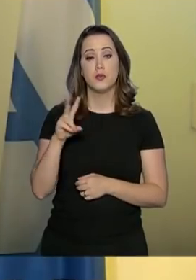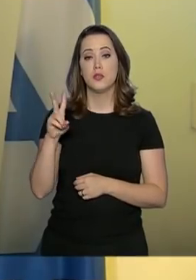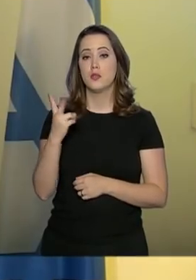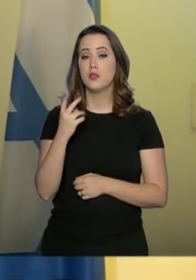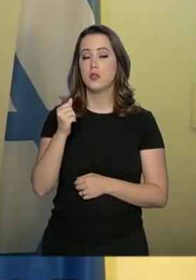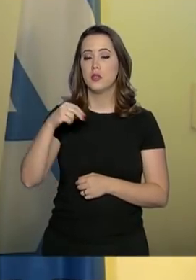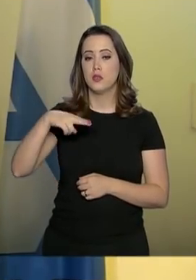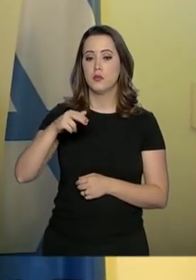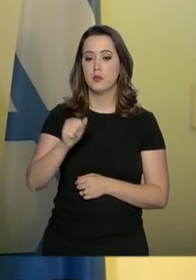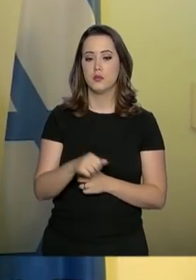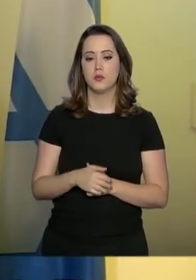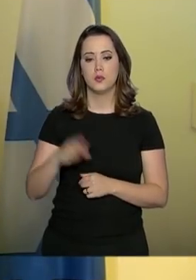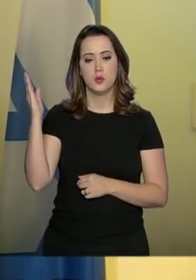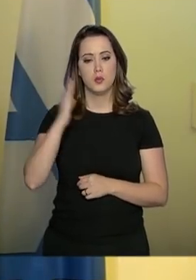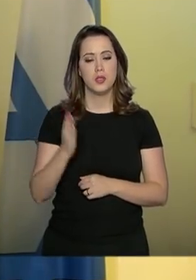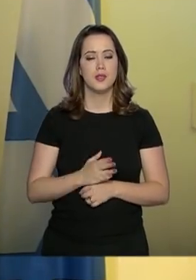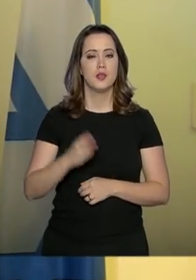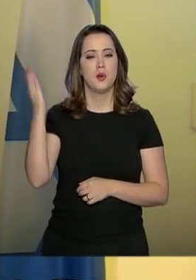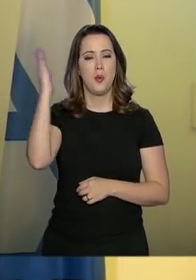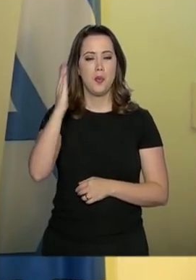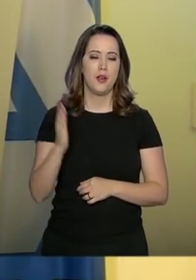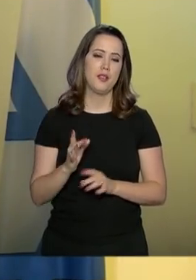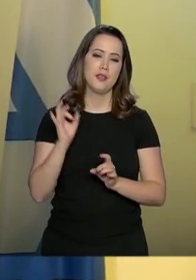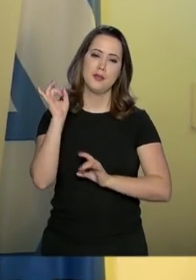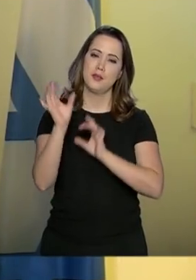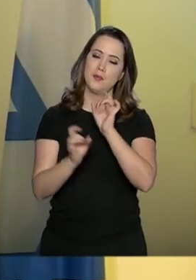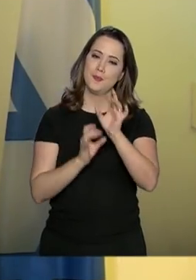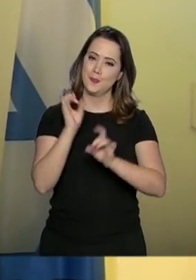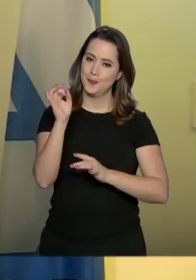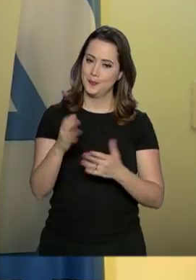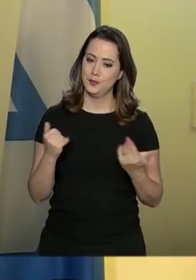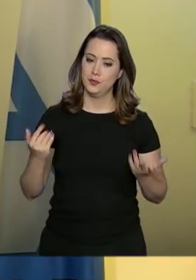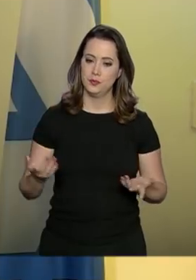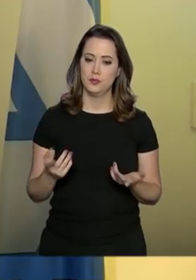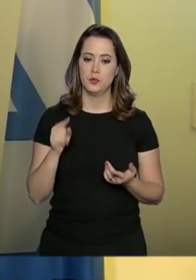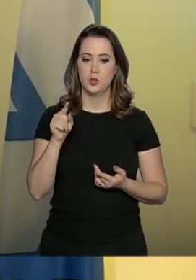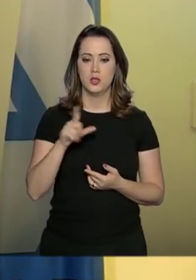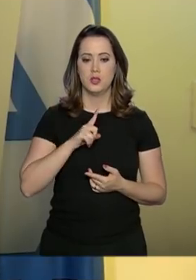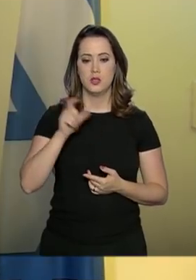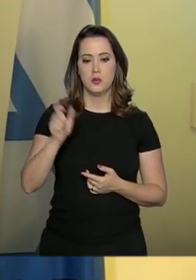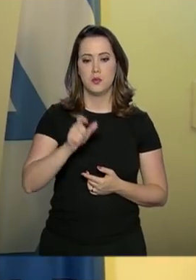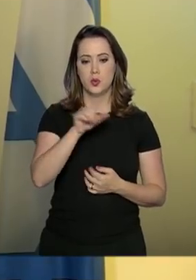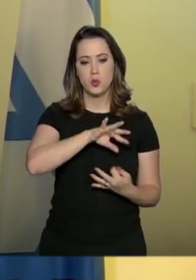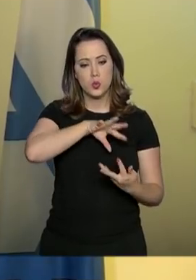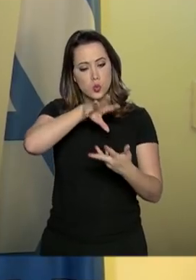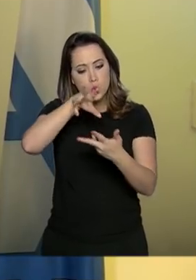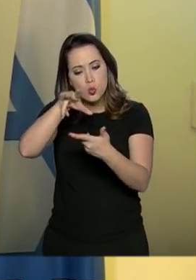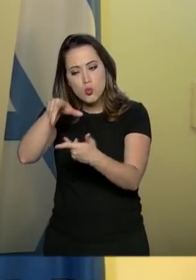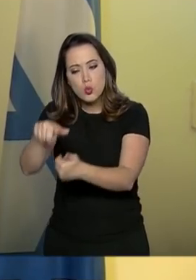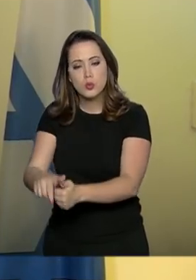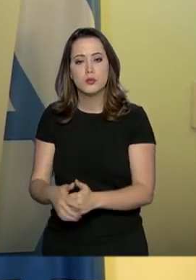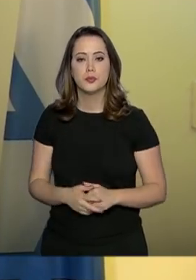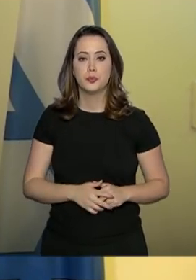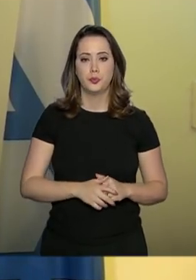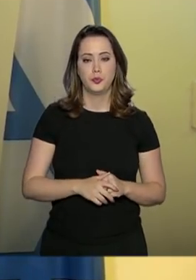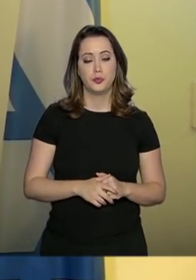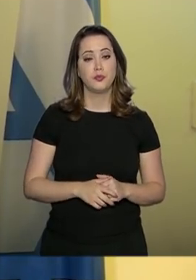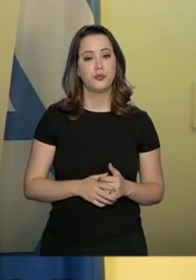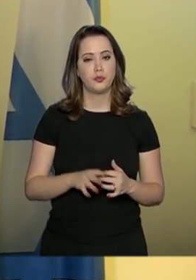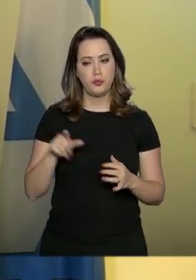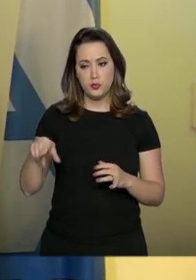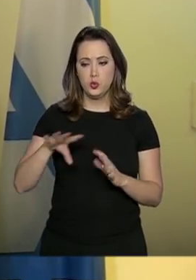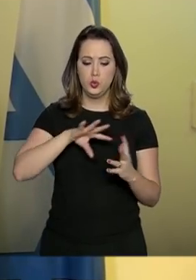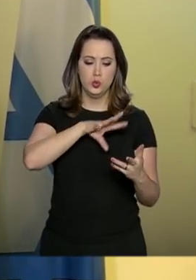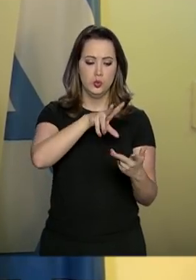é um país raro. Lá tem gente do mundo todo. E no